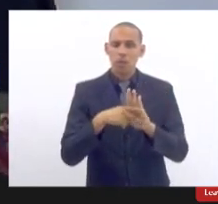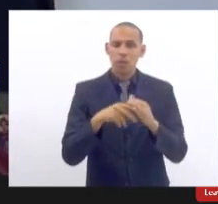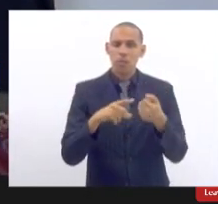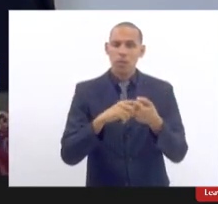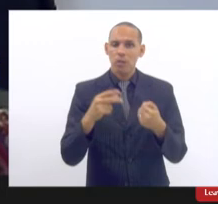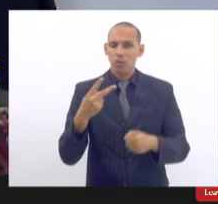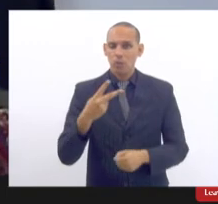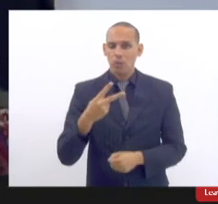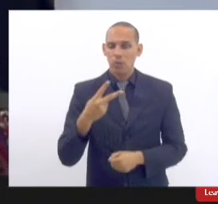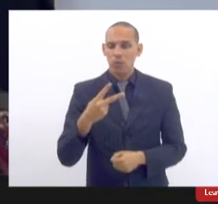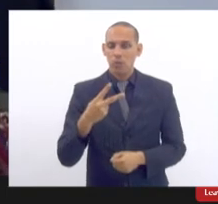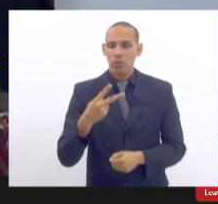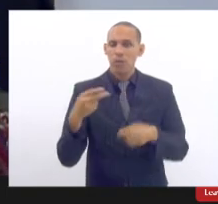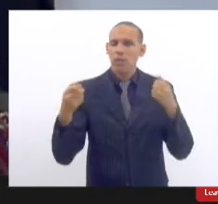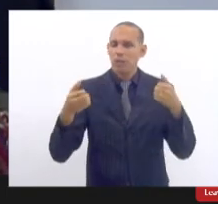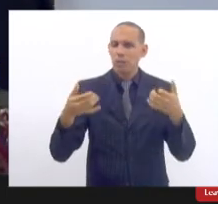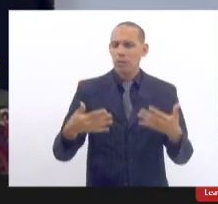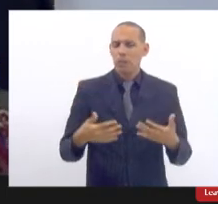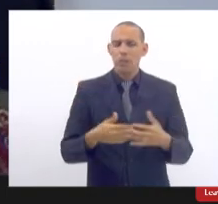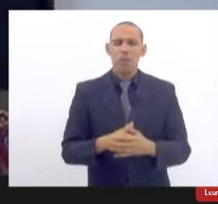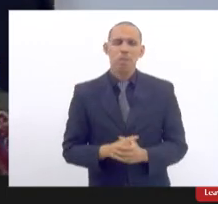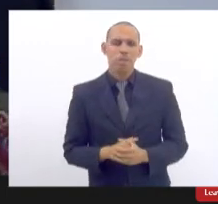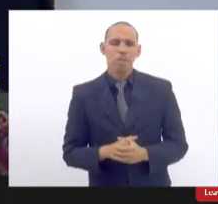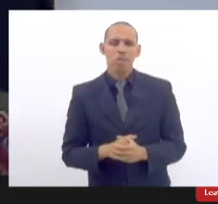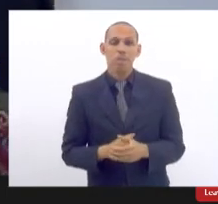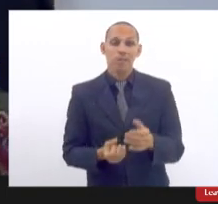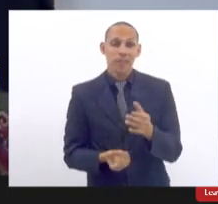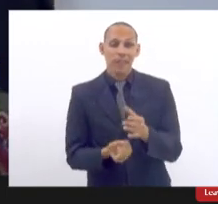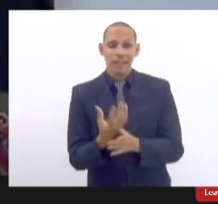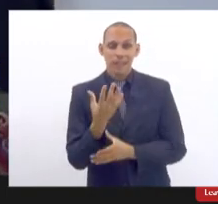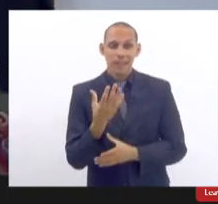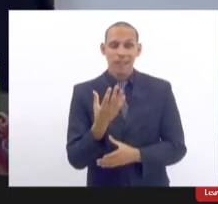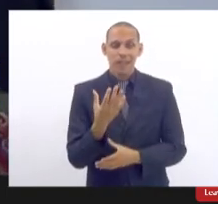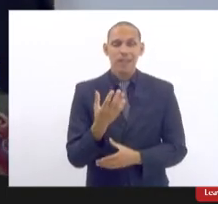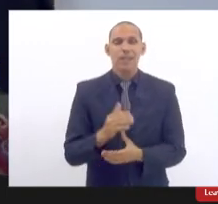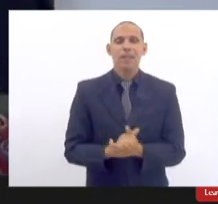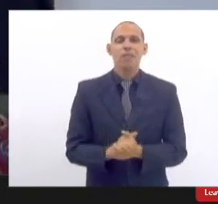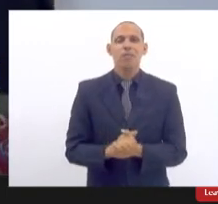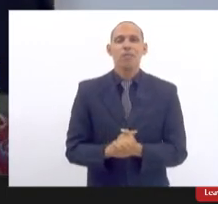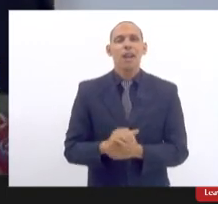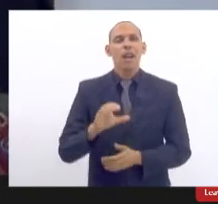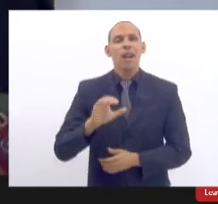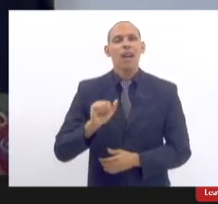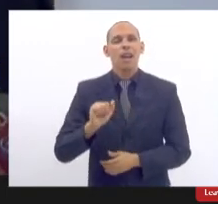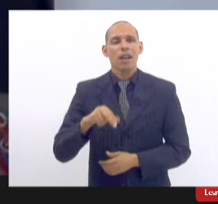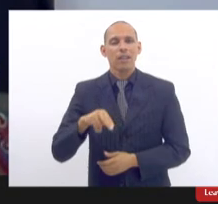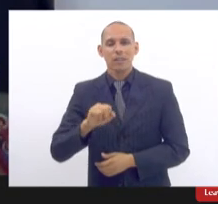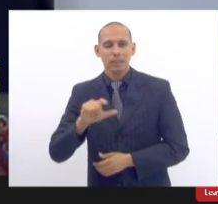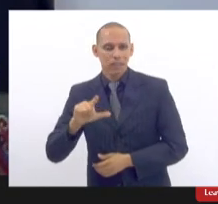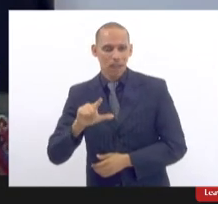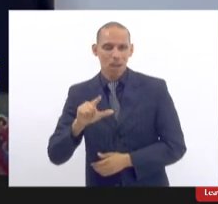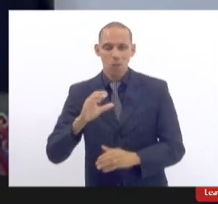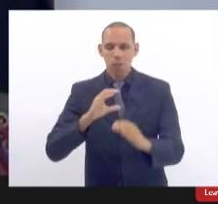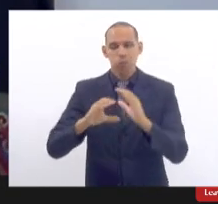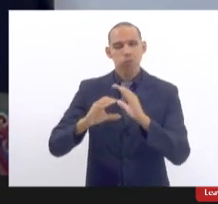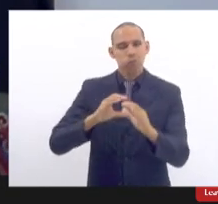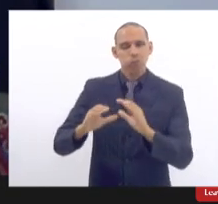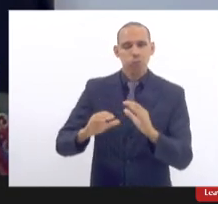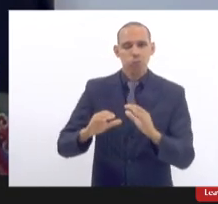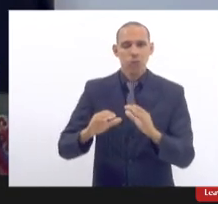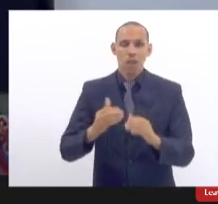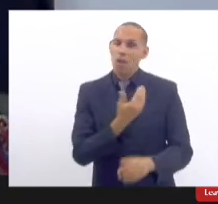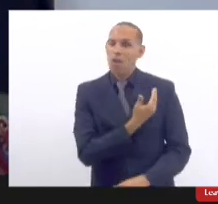segundo que falam da criação de canais de comunicação entre o poder público e